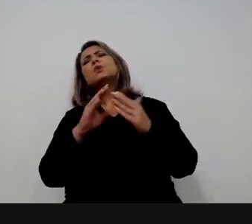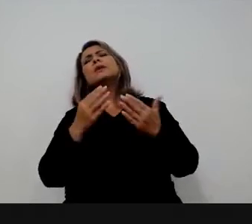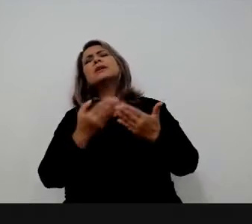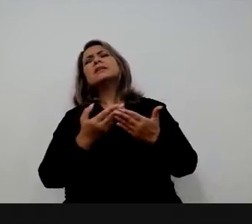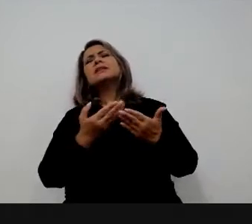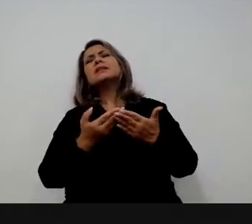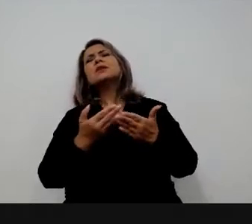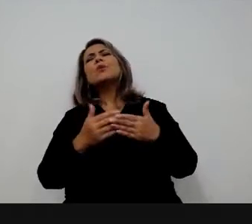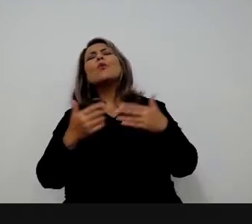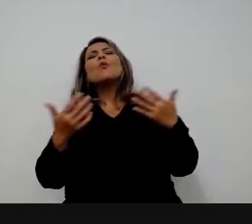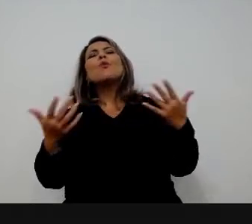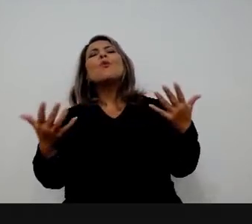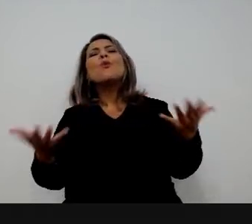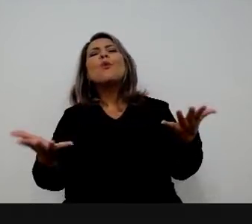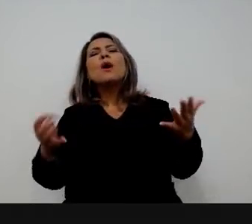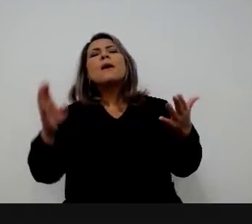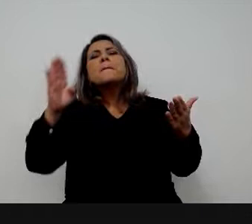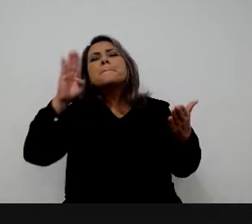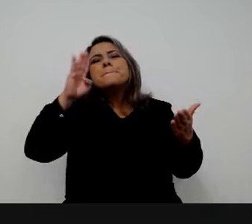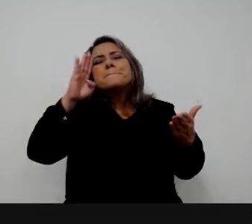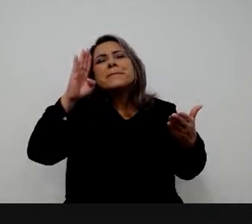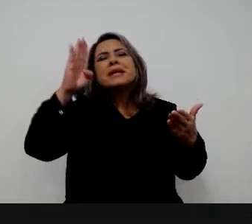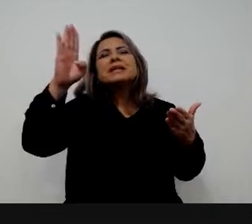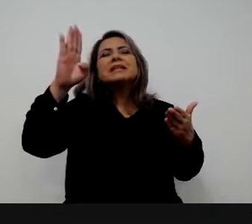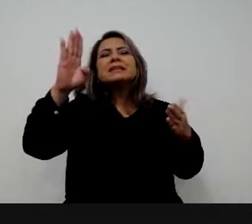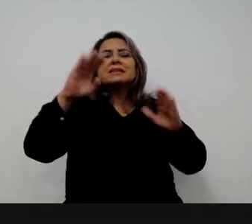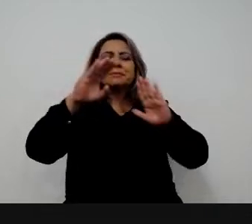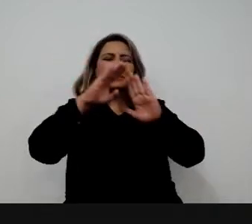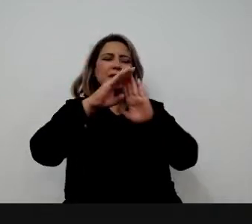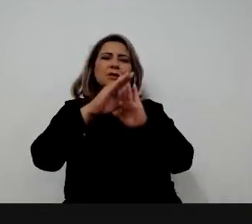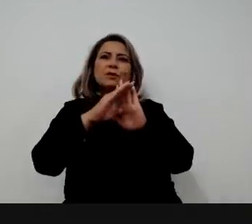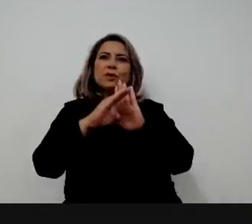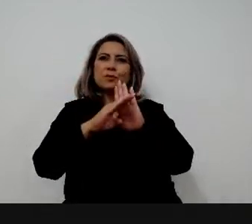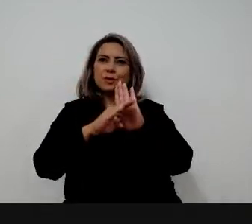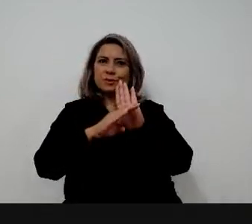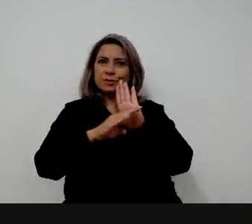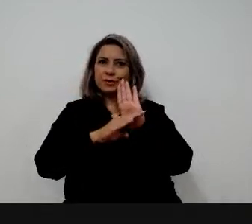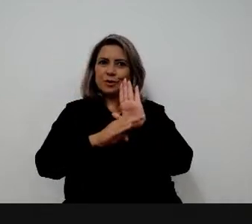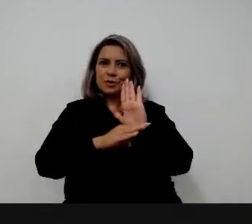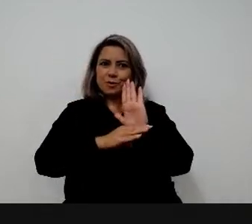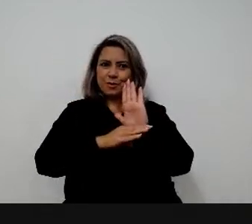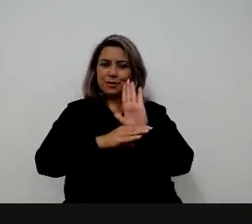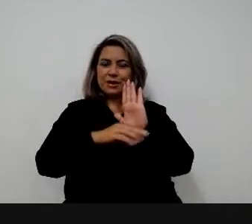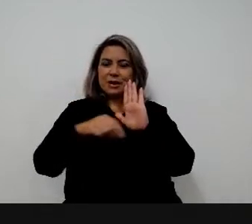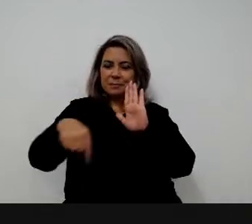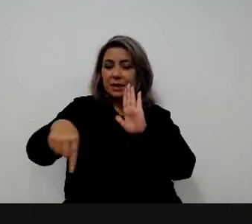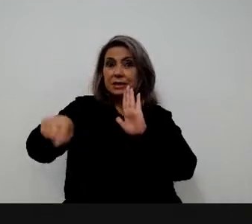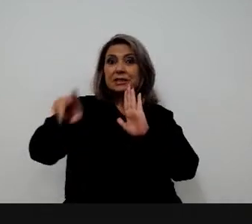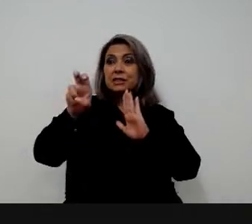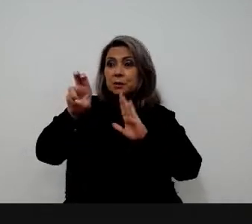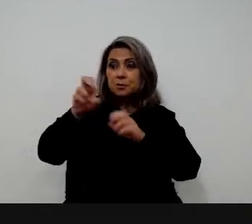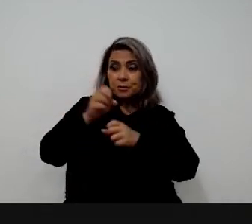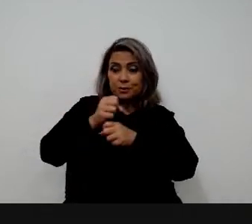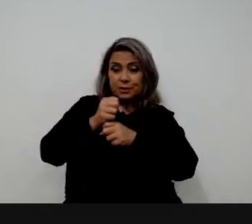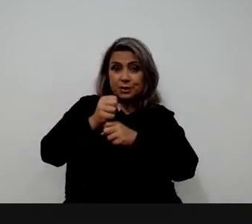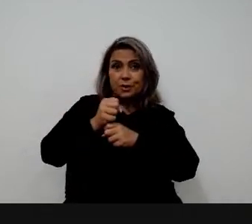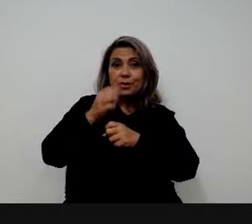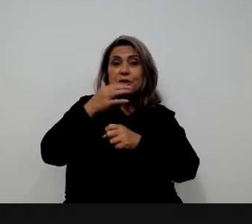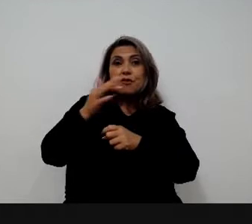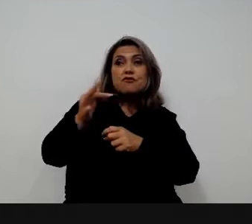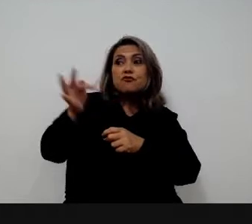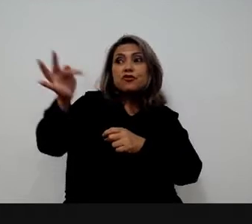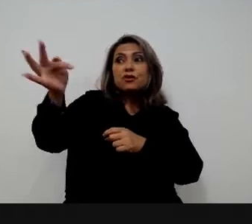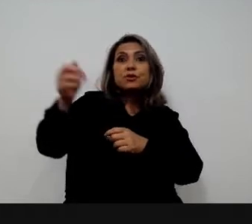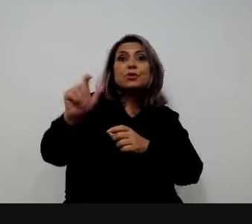quais são as prioridades dos seus programas nos próximos cinco anos. E é muito curioso a gente ver que